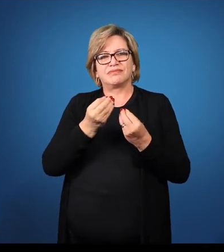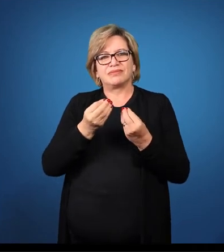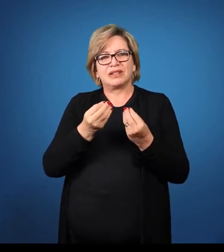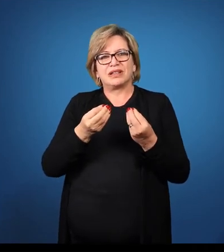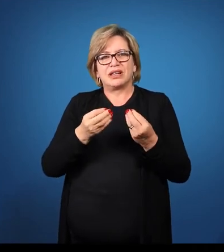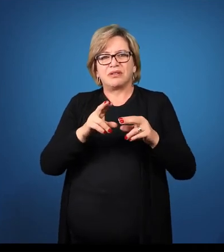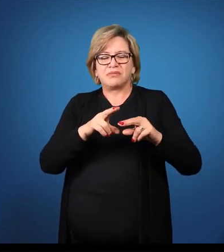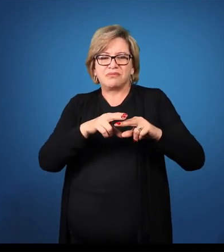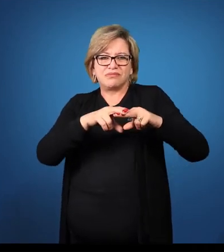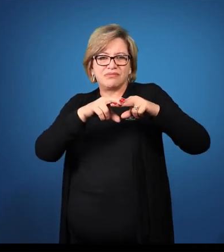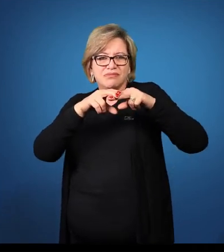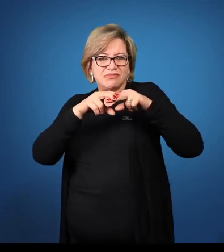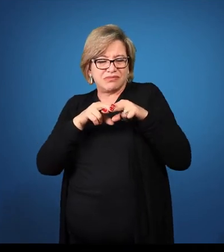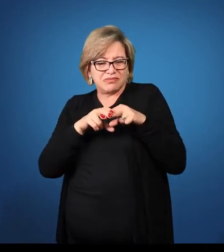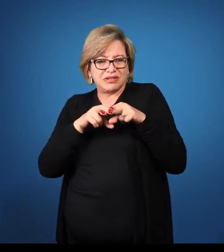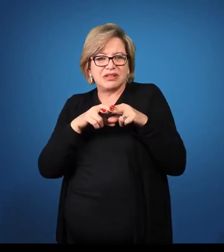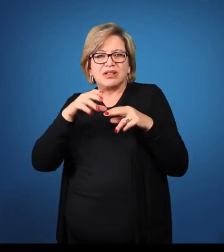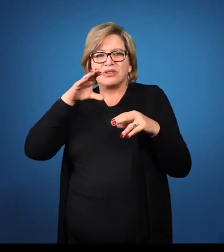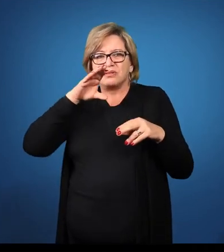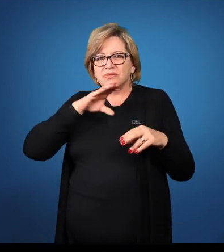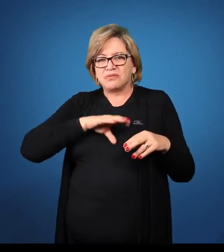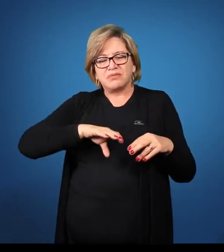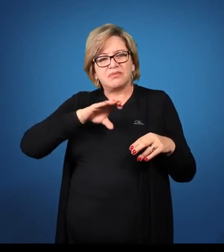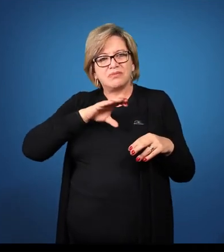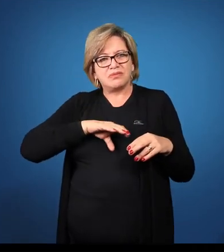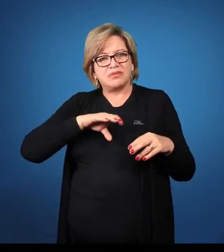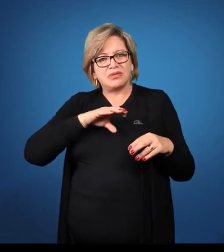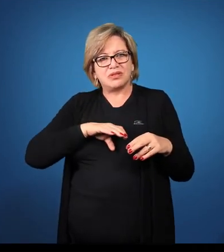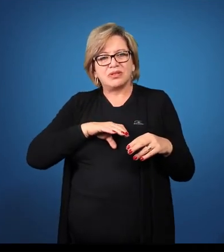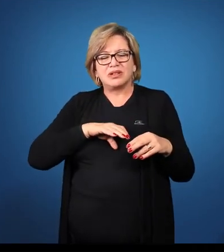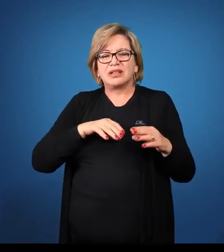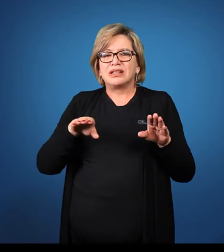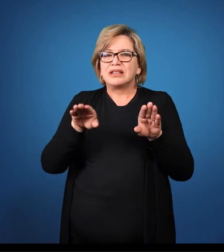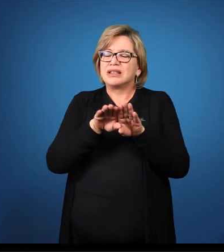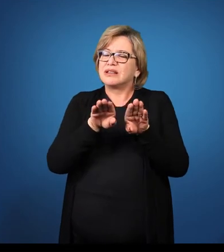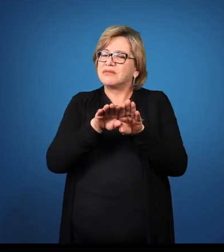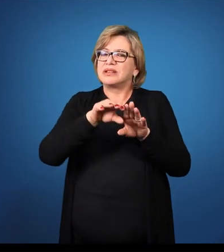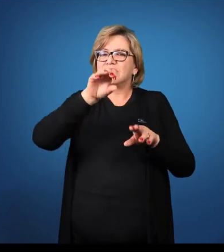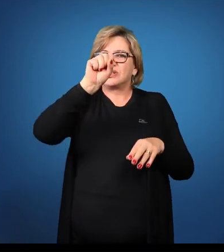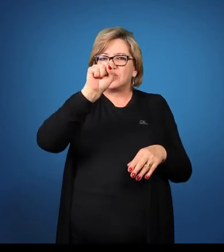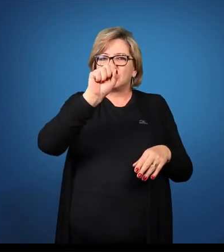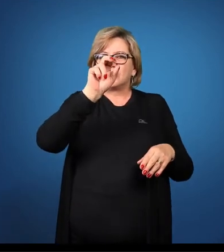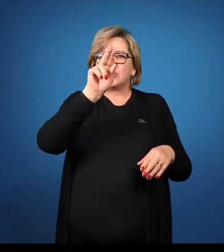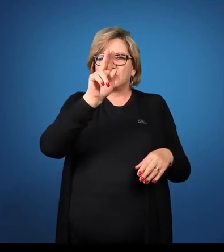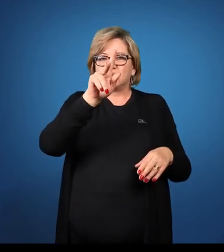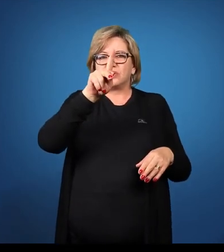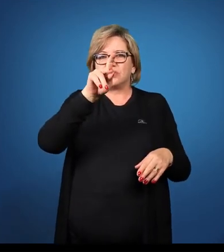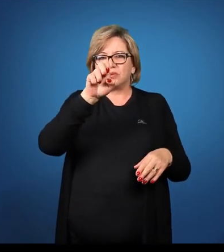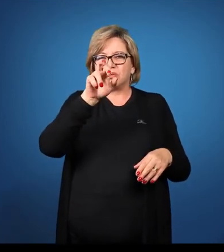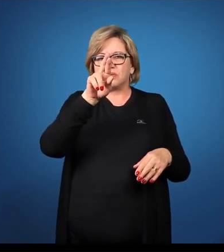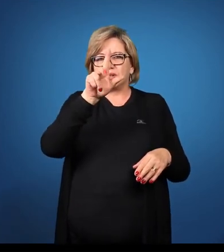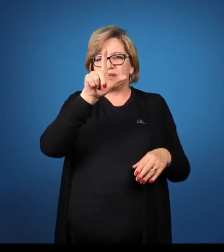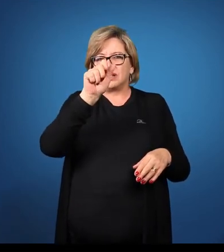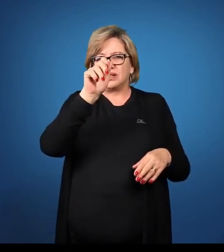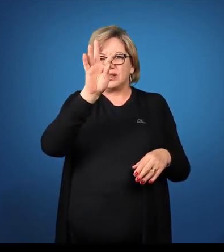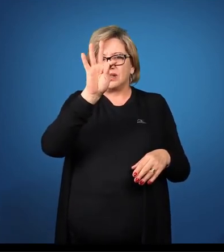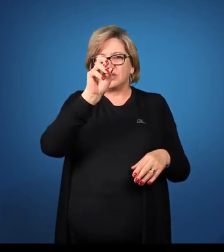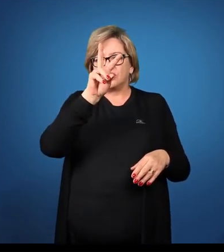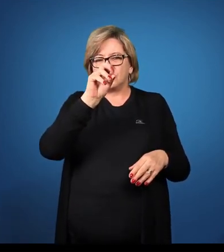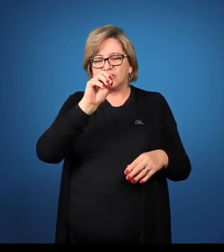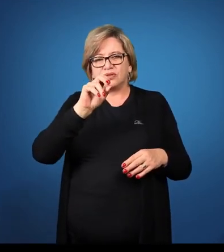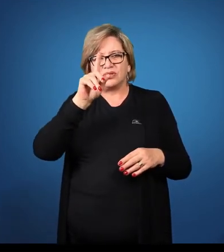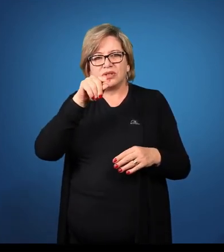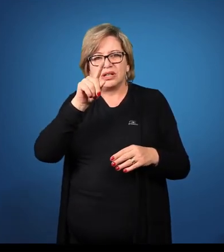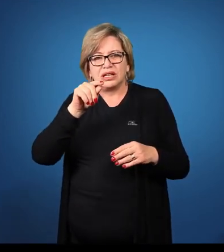Por essa razão que, na língua portuguesa, o superlativo de pobre, ao